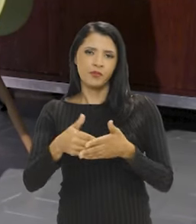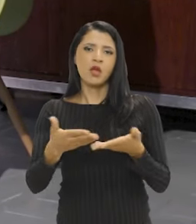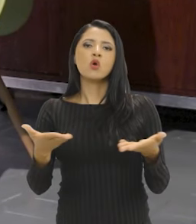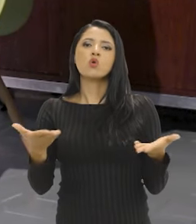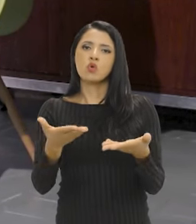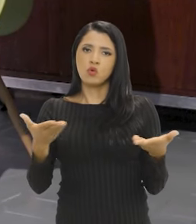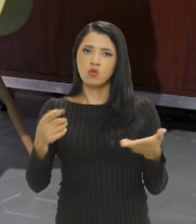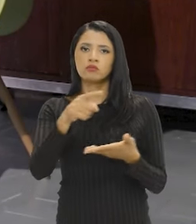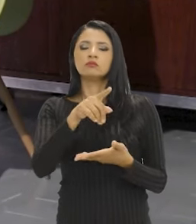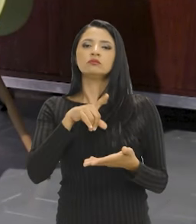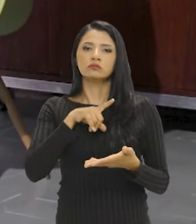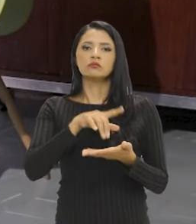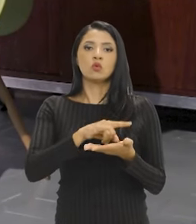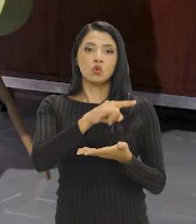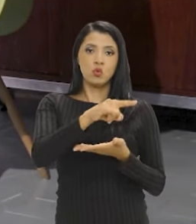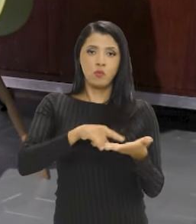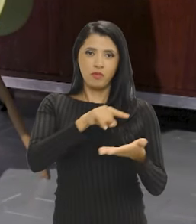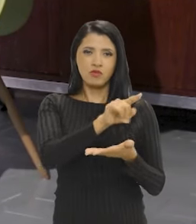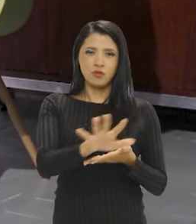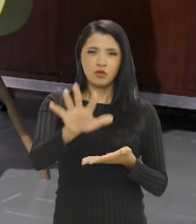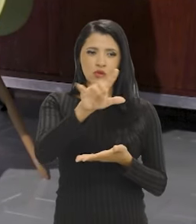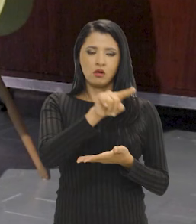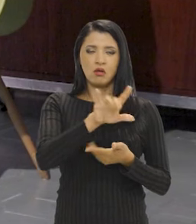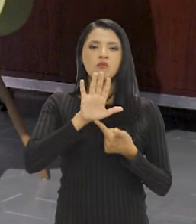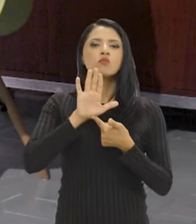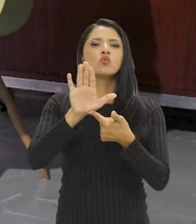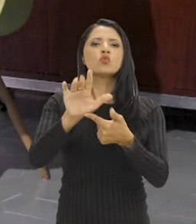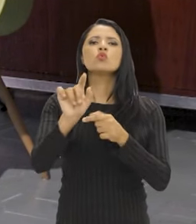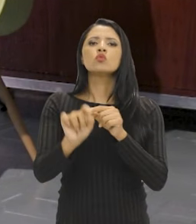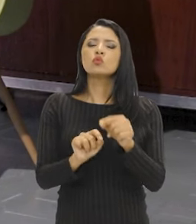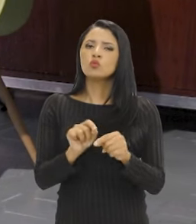Recentemente o Arquivo Nacional divulgou